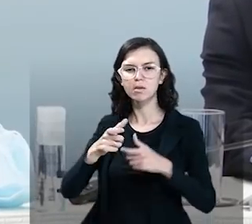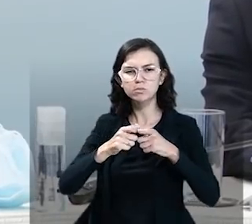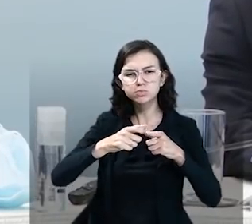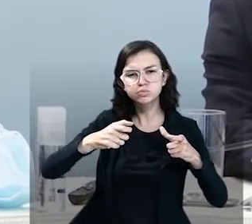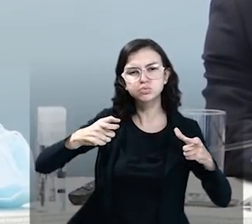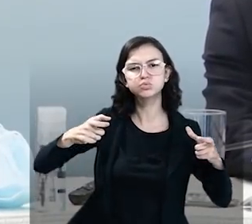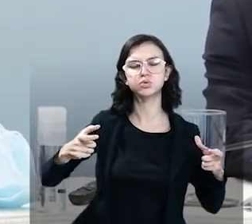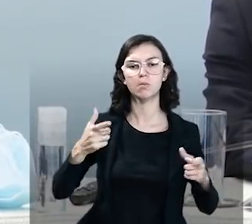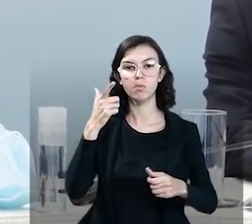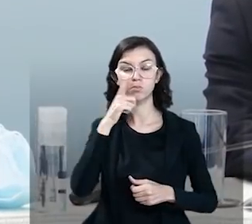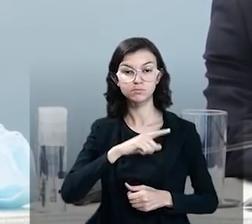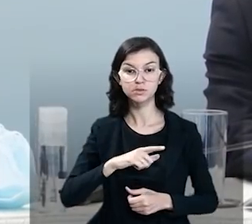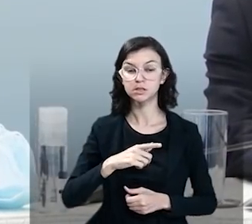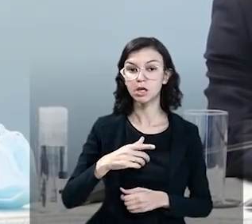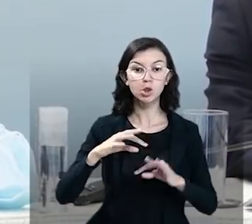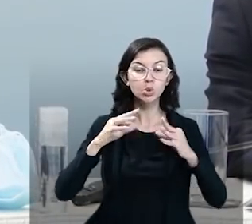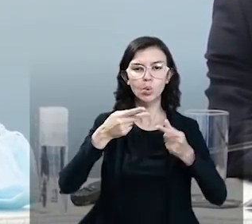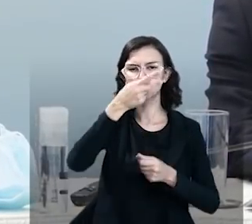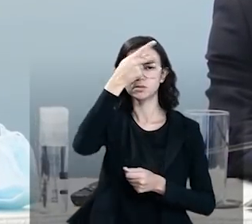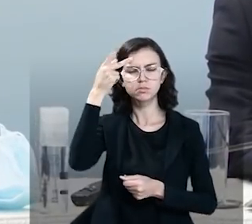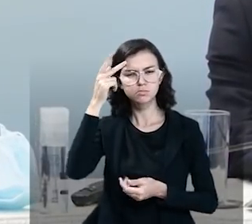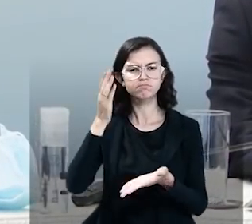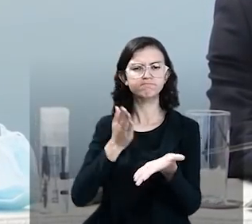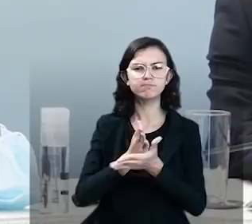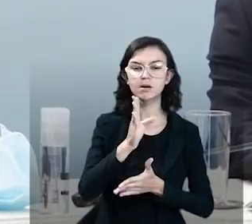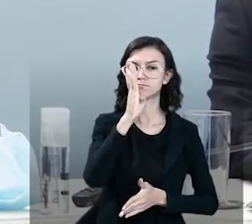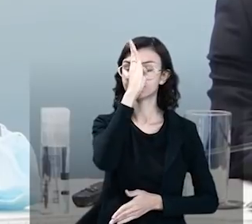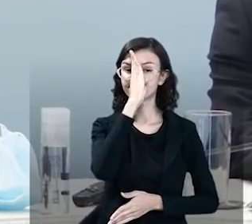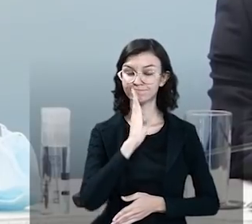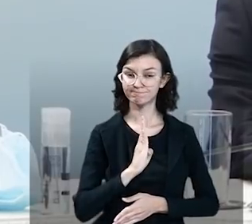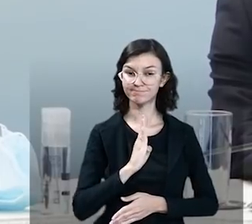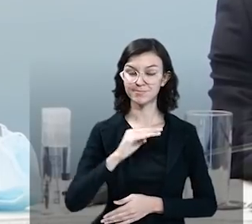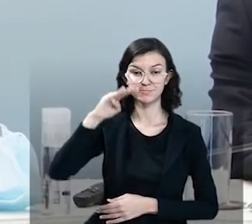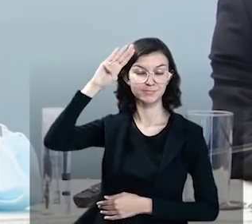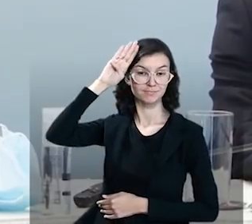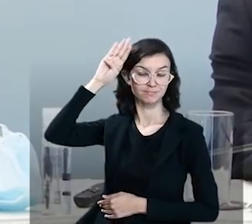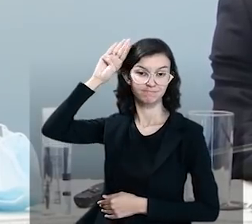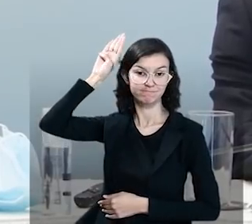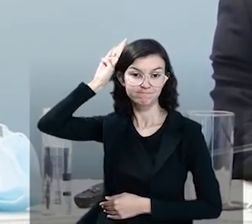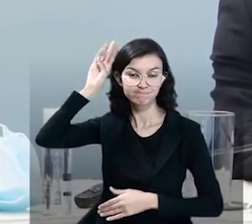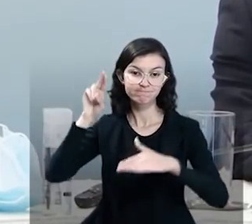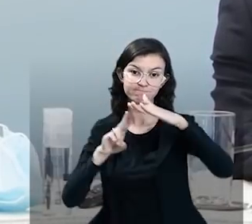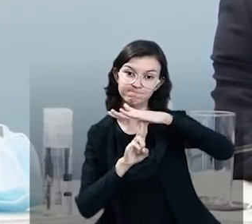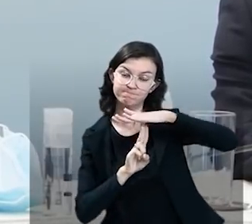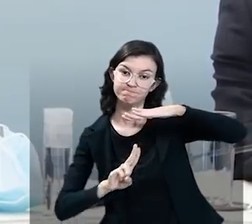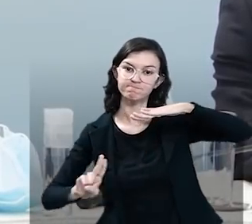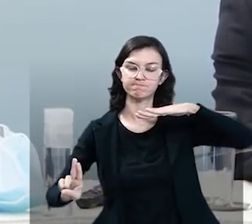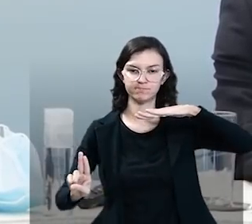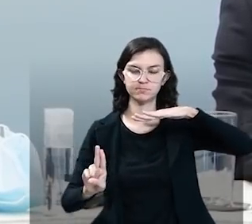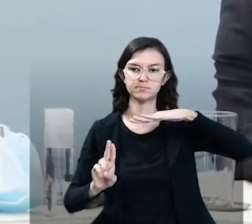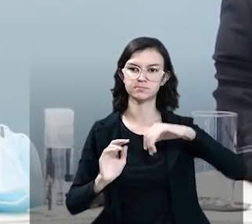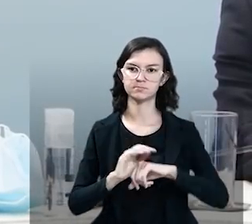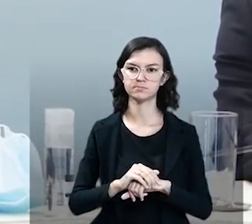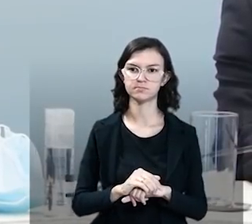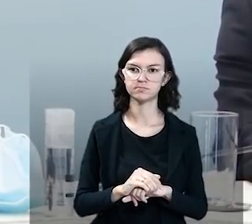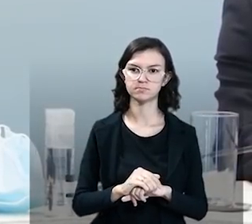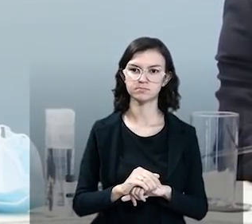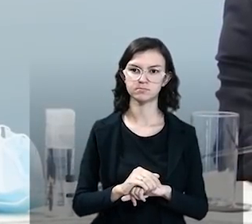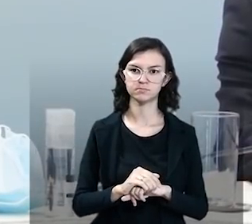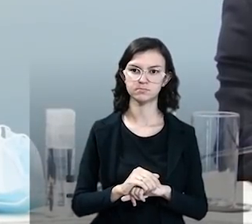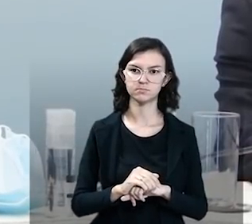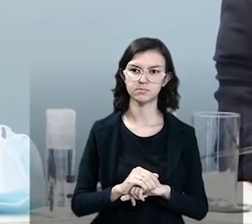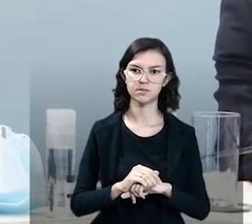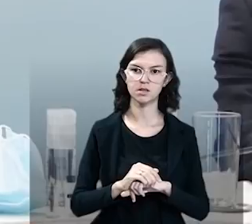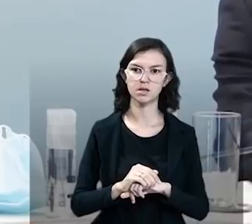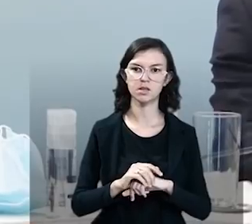gratuita para toda a rede de universidades, essa ferramenta e